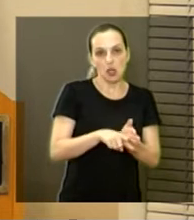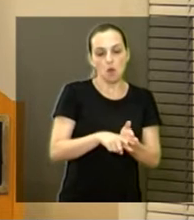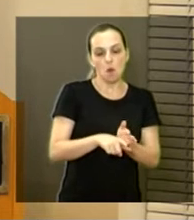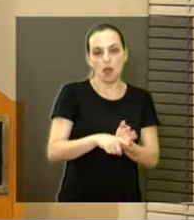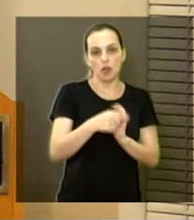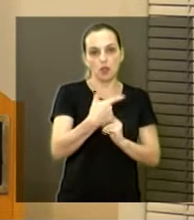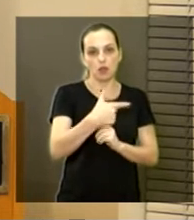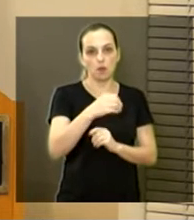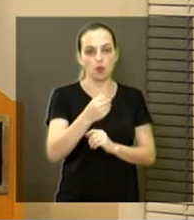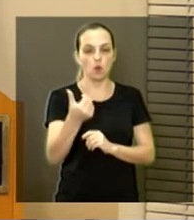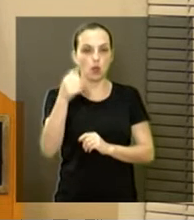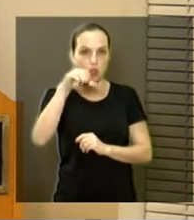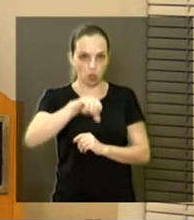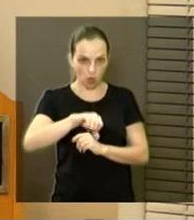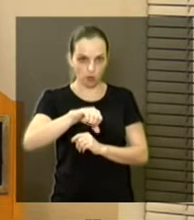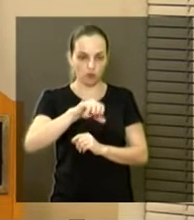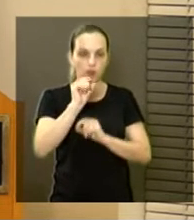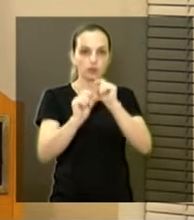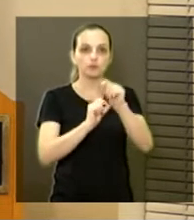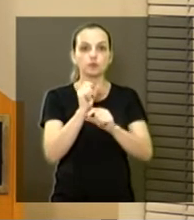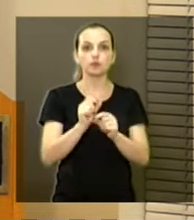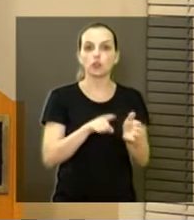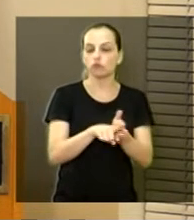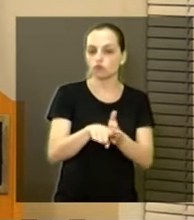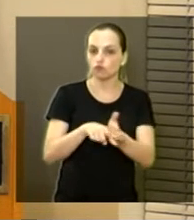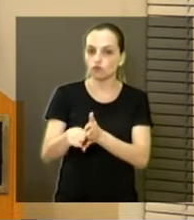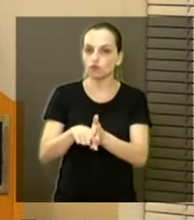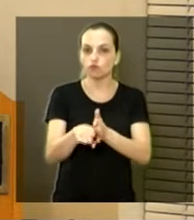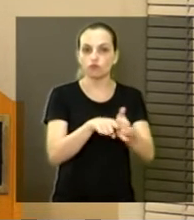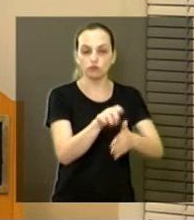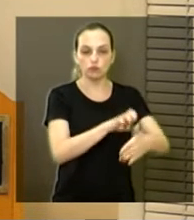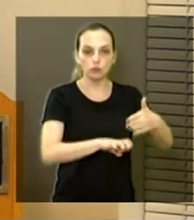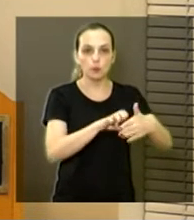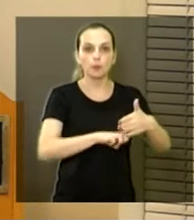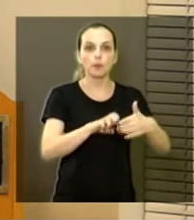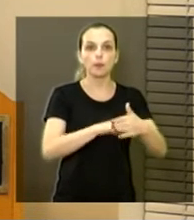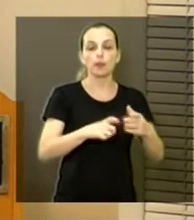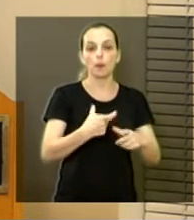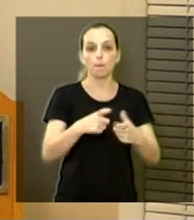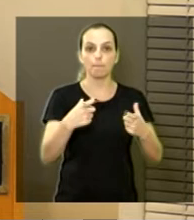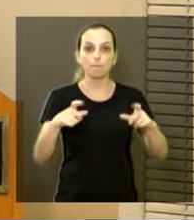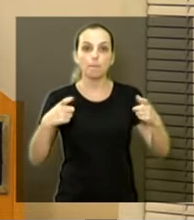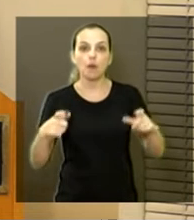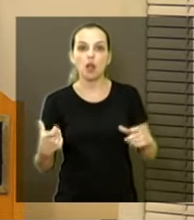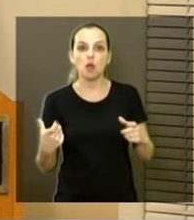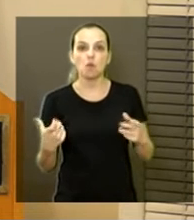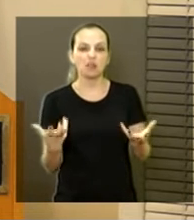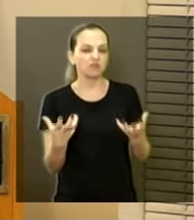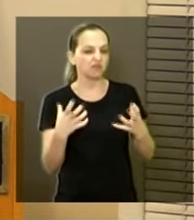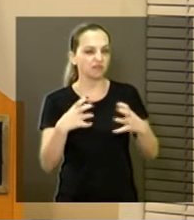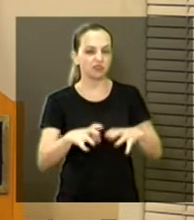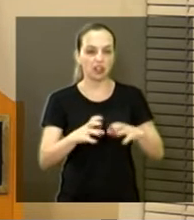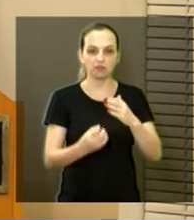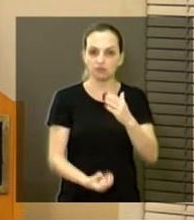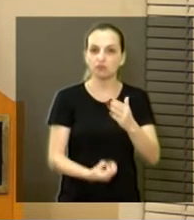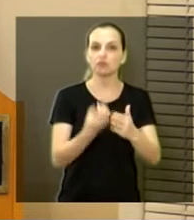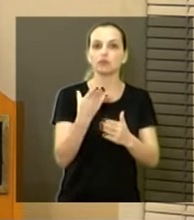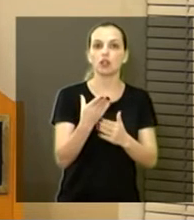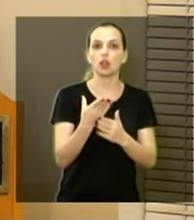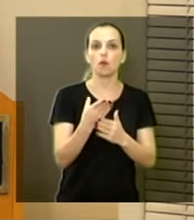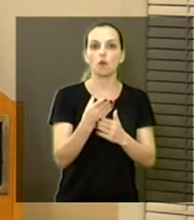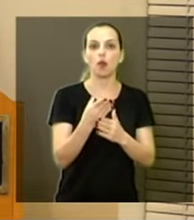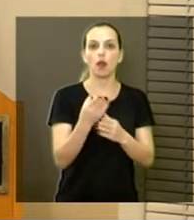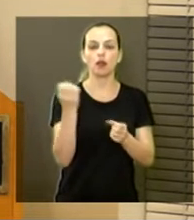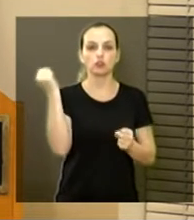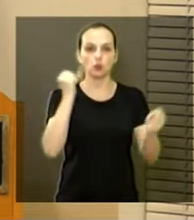nós consultamos várias empresas e a grande maioria das empresas desistiram de instalar usinas